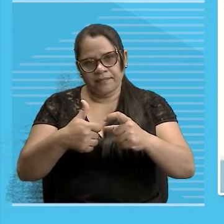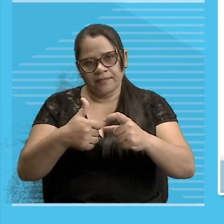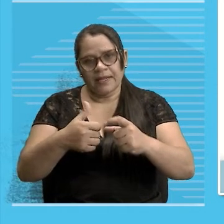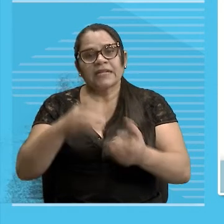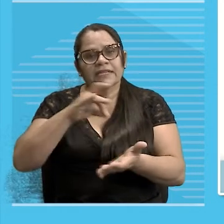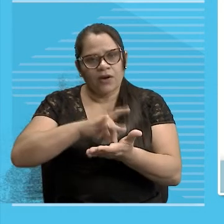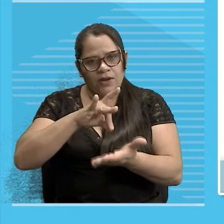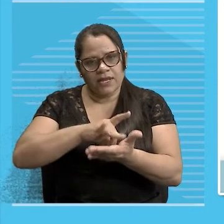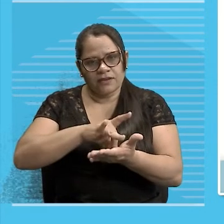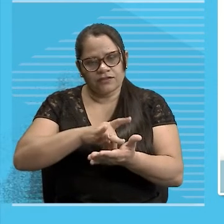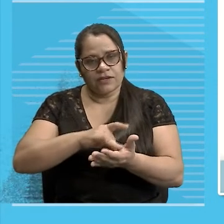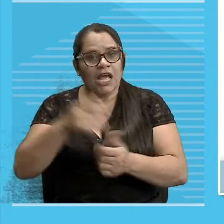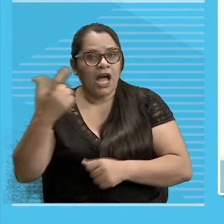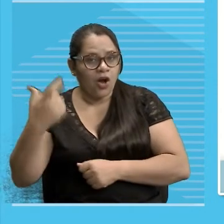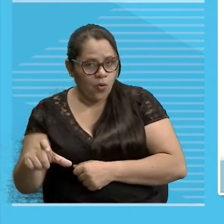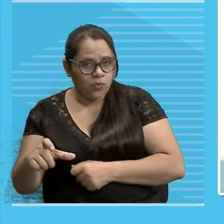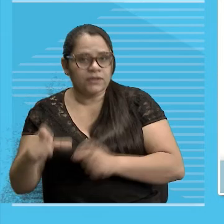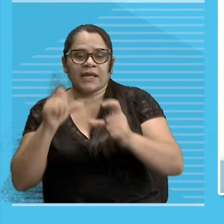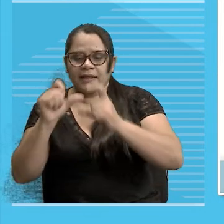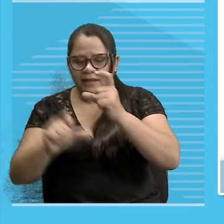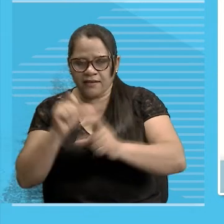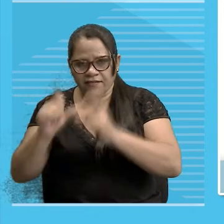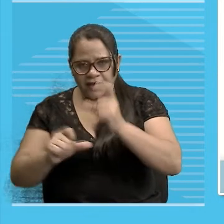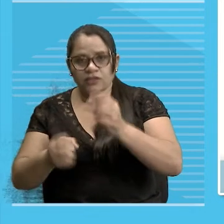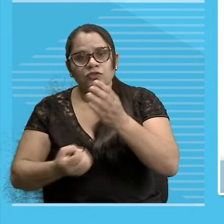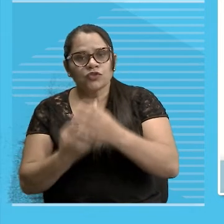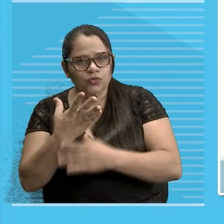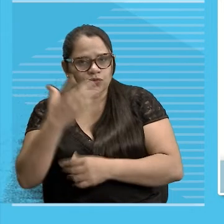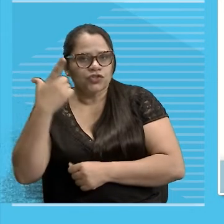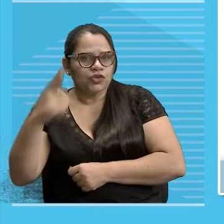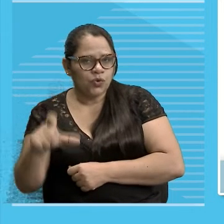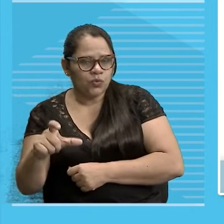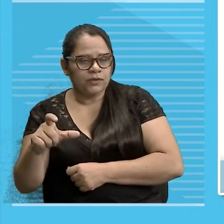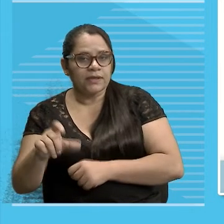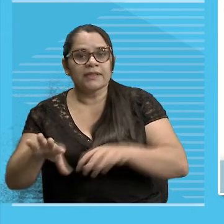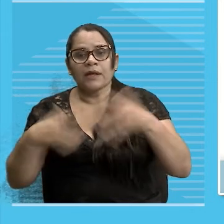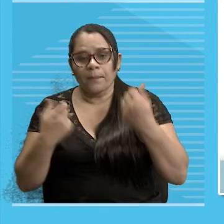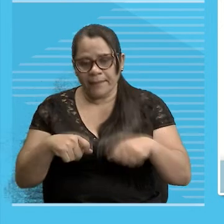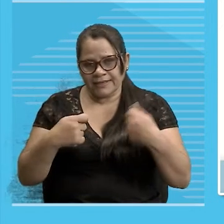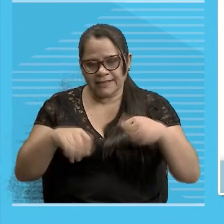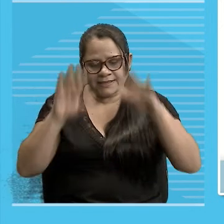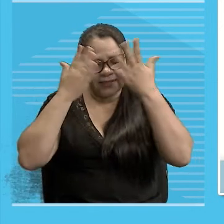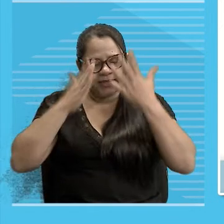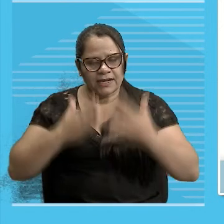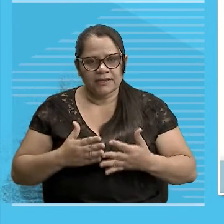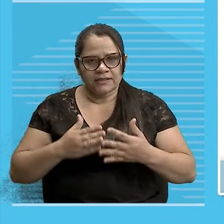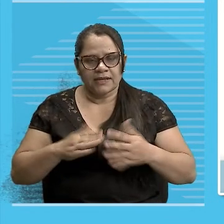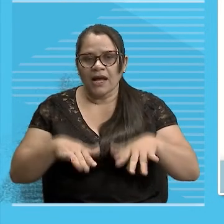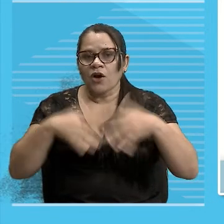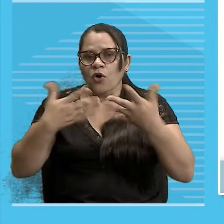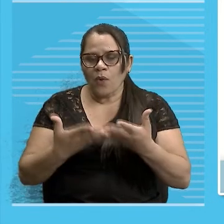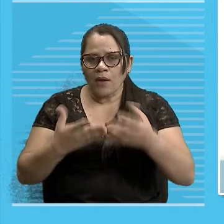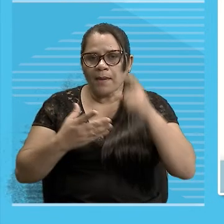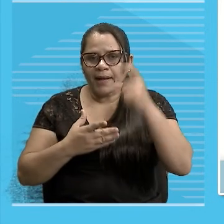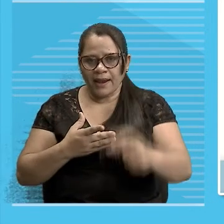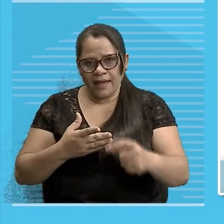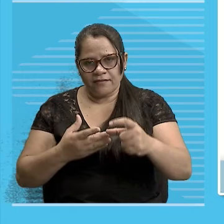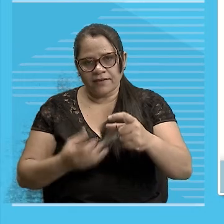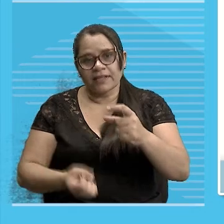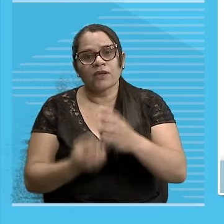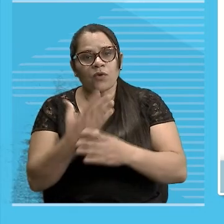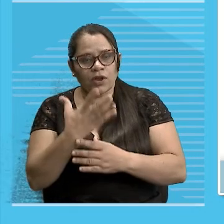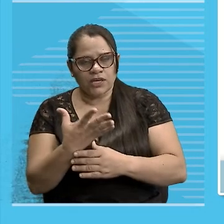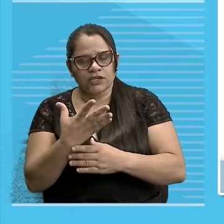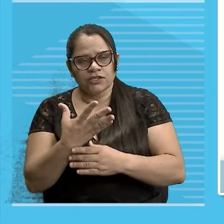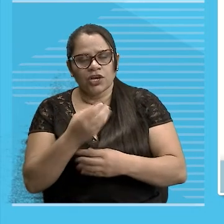Derivado Se origina Ou seja Você vai ter que analisar A forma dele Para saber Qual foi a palavra Primitiva Que deu origem